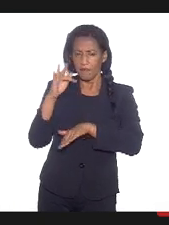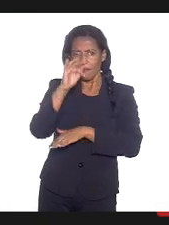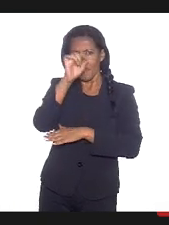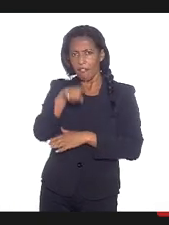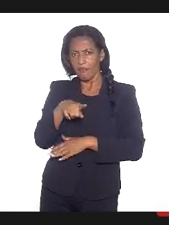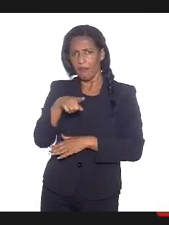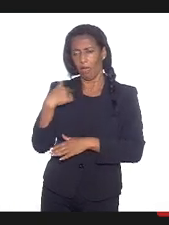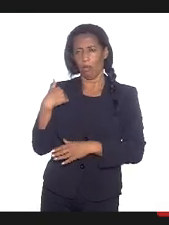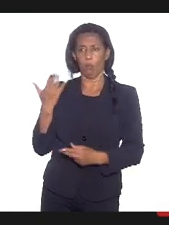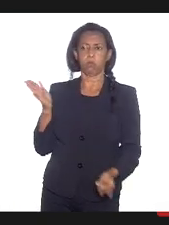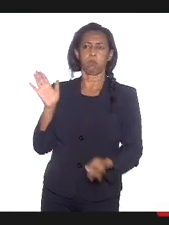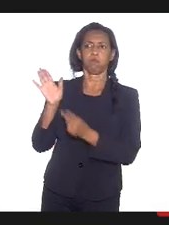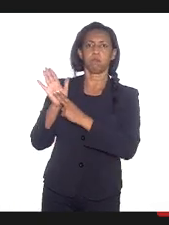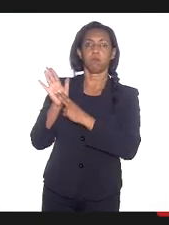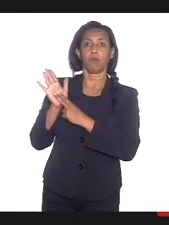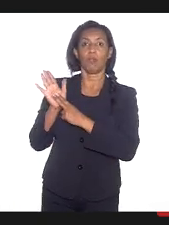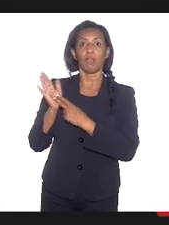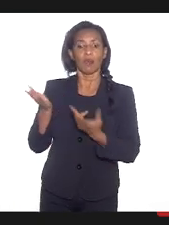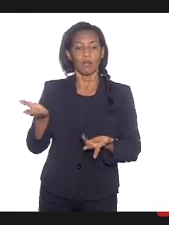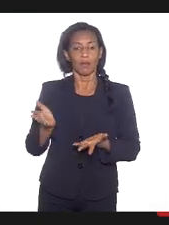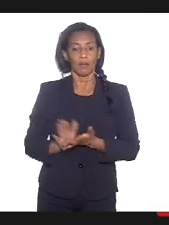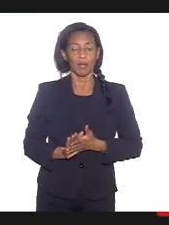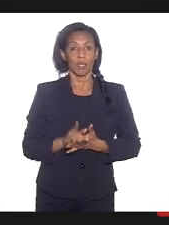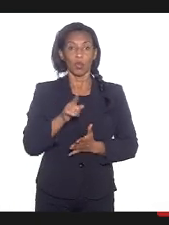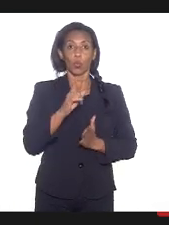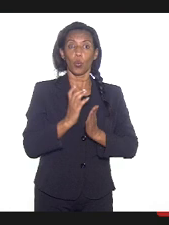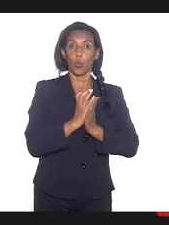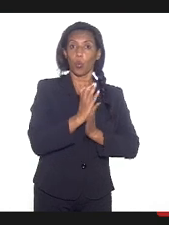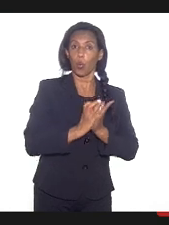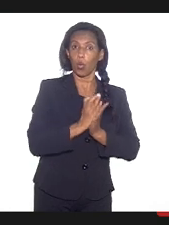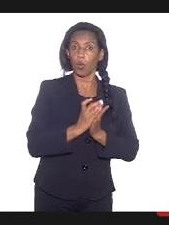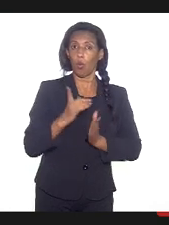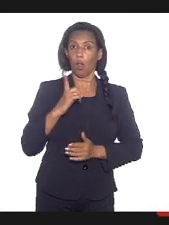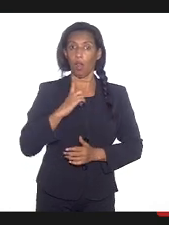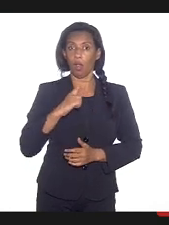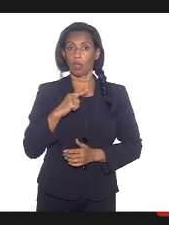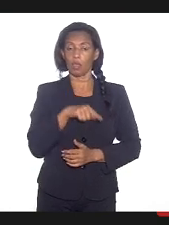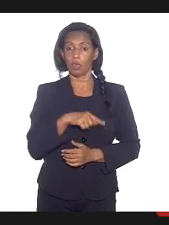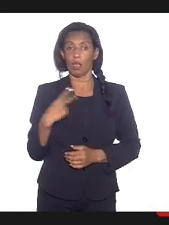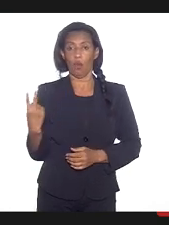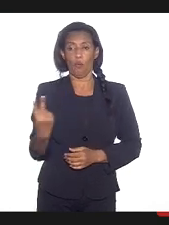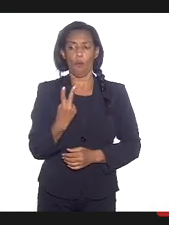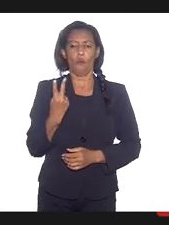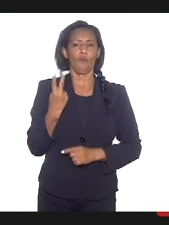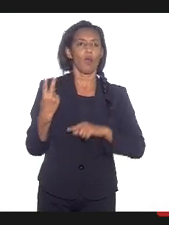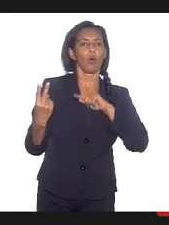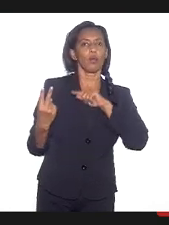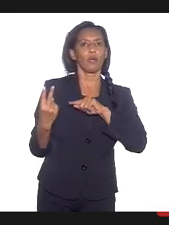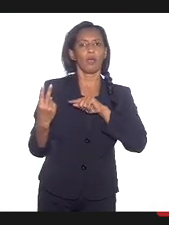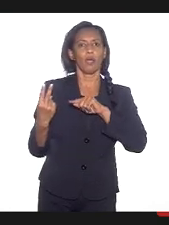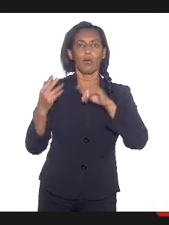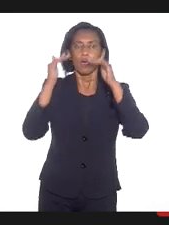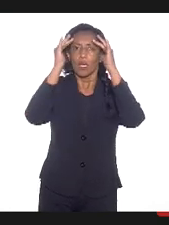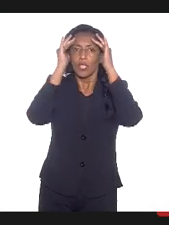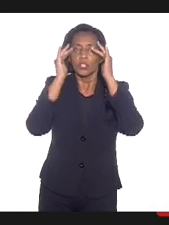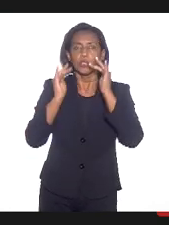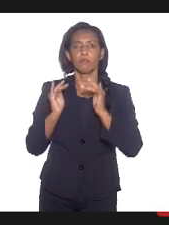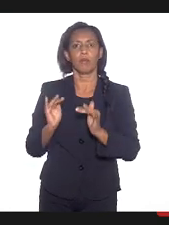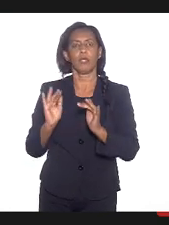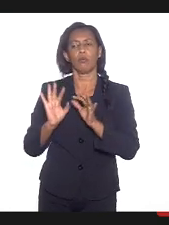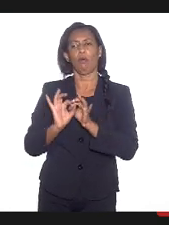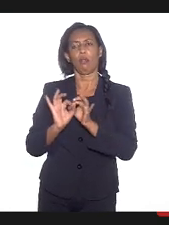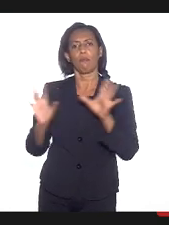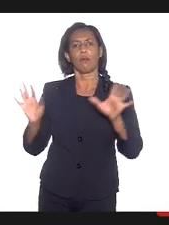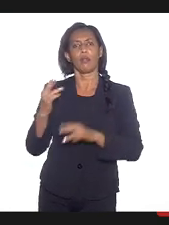confessional, como o STF o permite, que no currículo conste o valor do respeito à liberdade religiosa. É importante que,